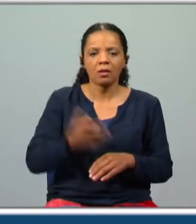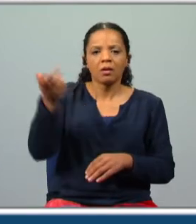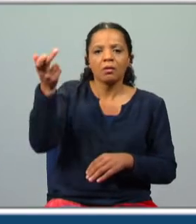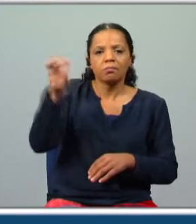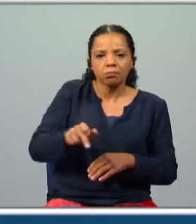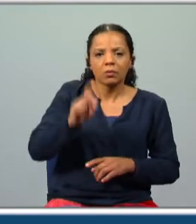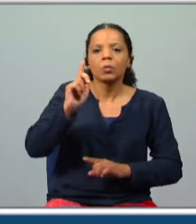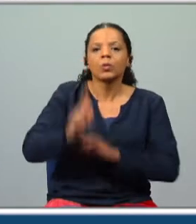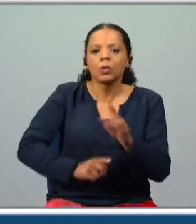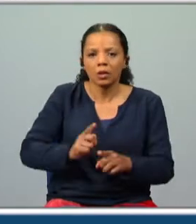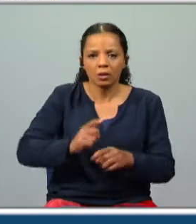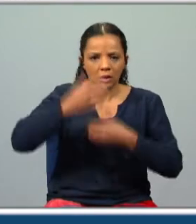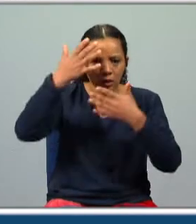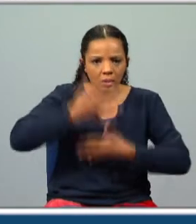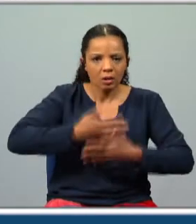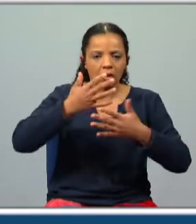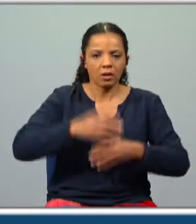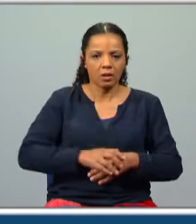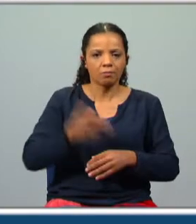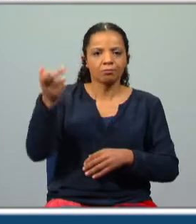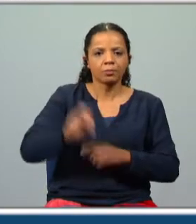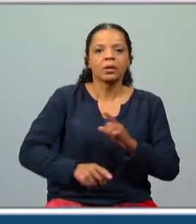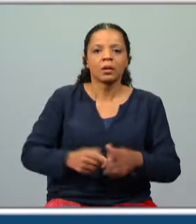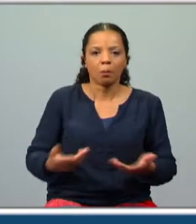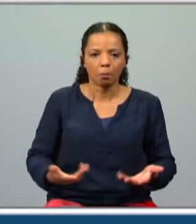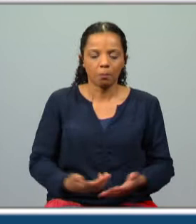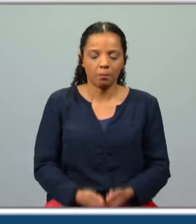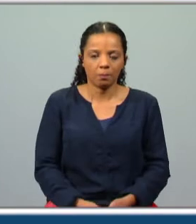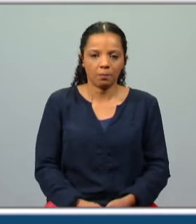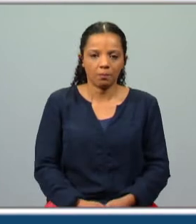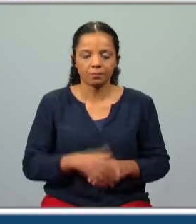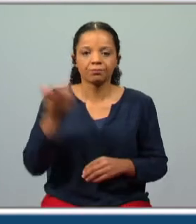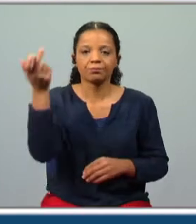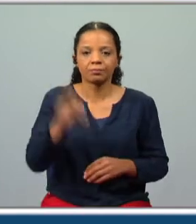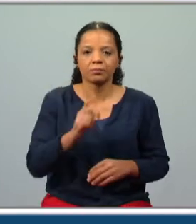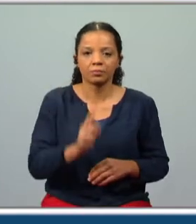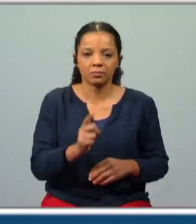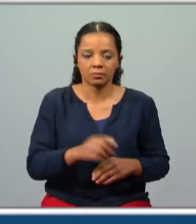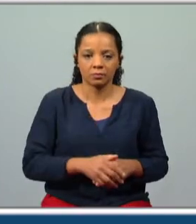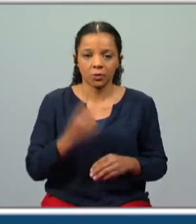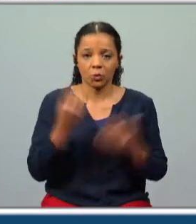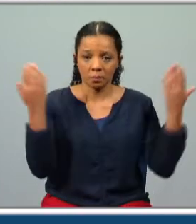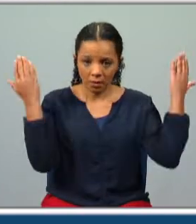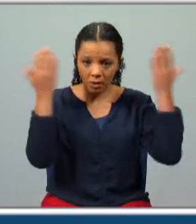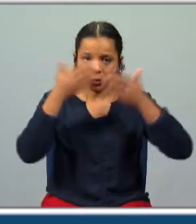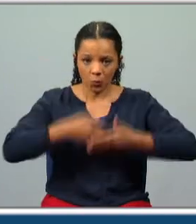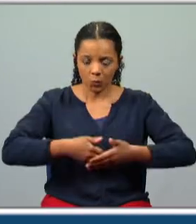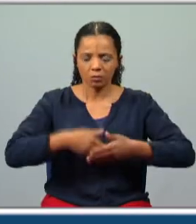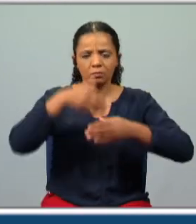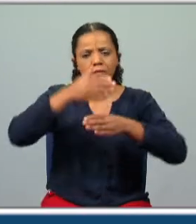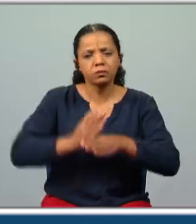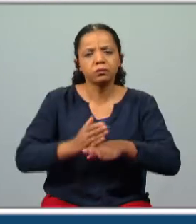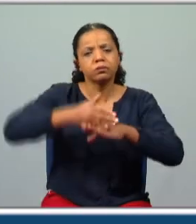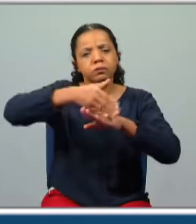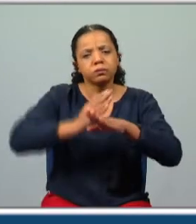aconteceu neste dia? O que é que aconteceu então? Acontece que uma noite, portanto, eles navegavam